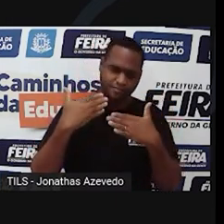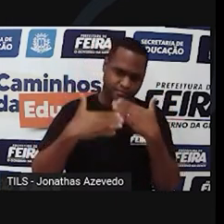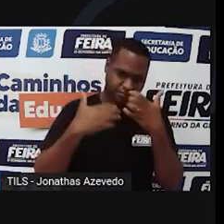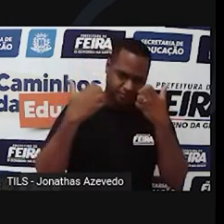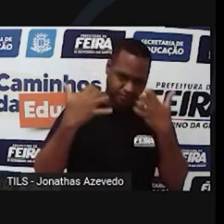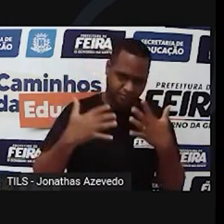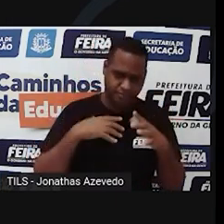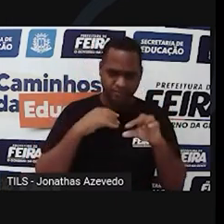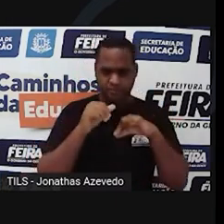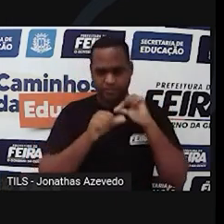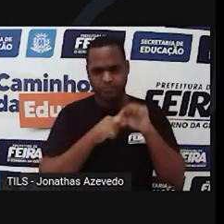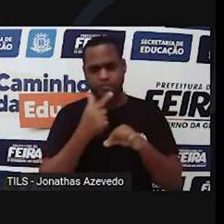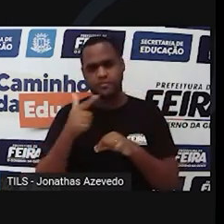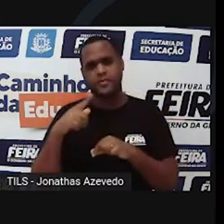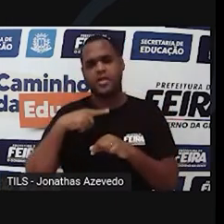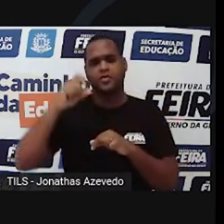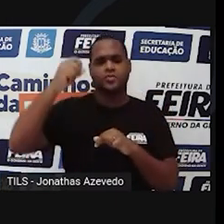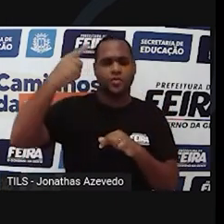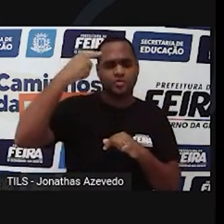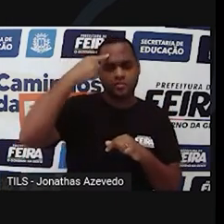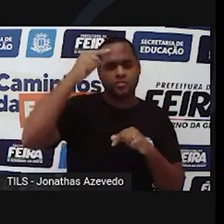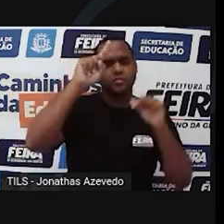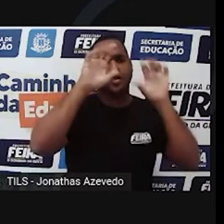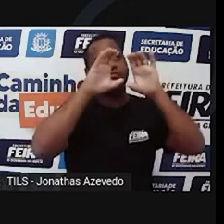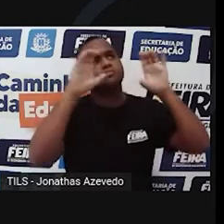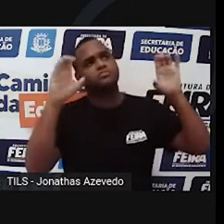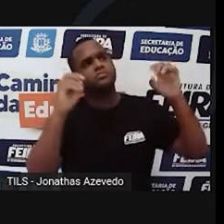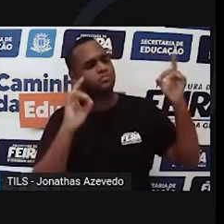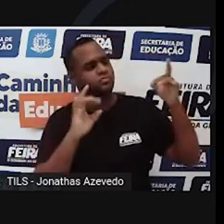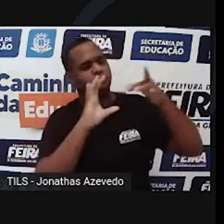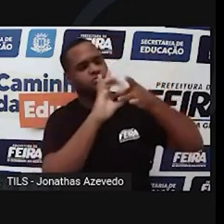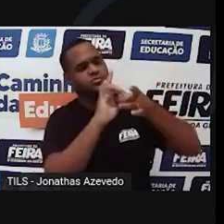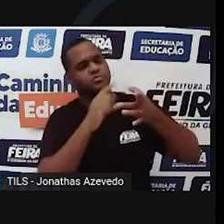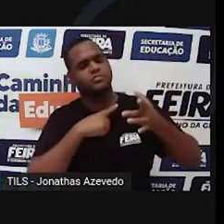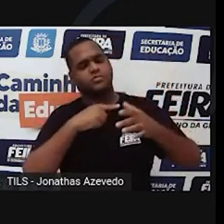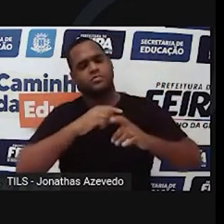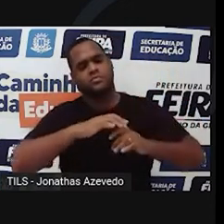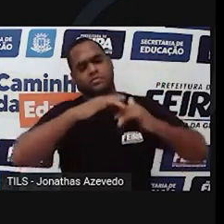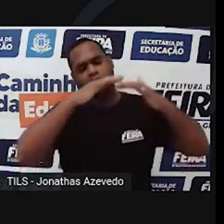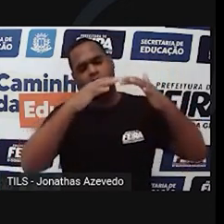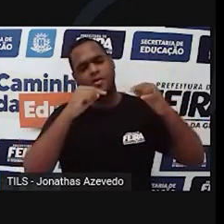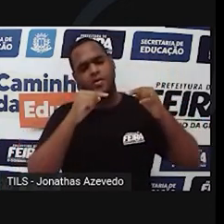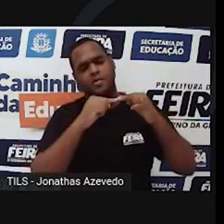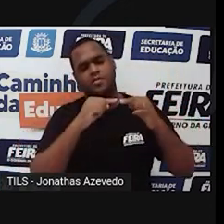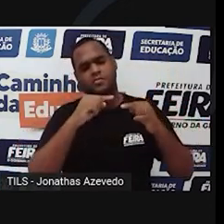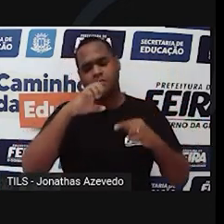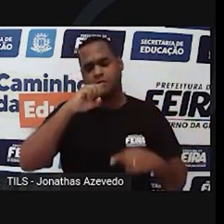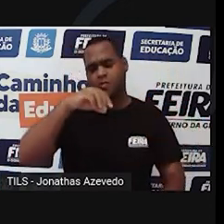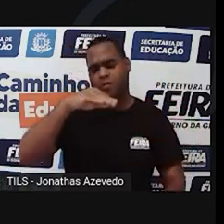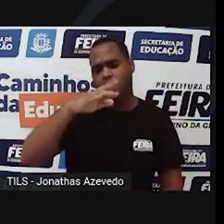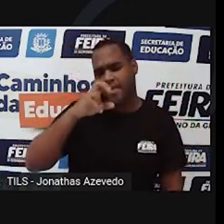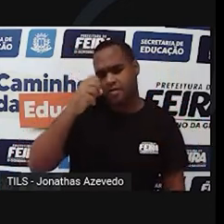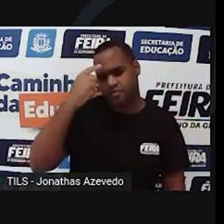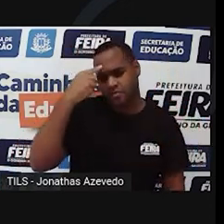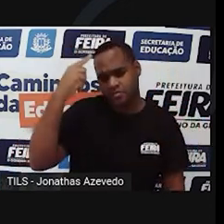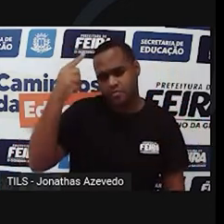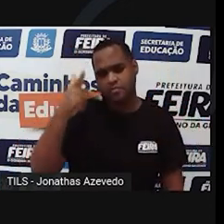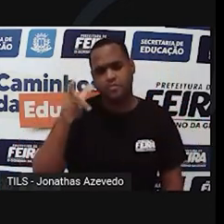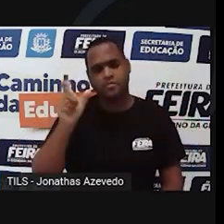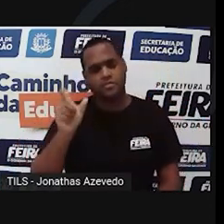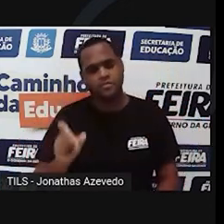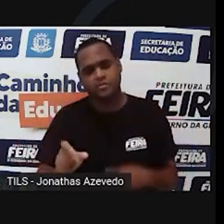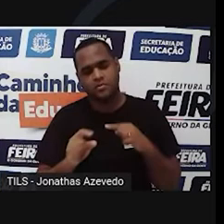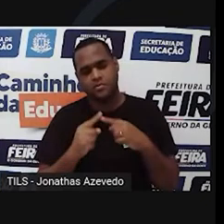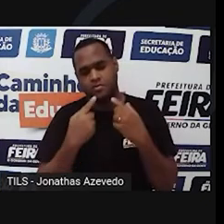da posição do Sol no céu e a sua relação com o tamanho de uma sombra e até mesmo com a posição da